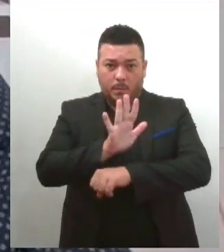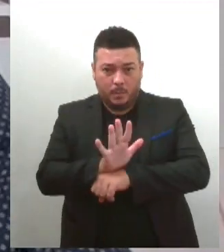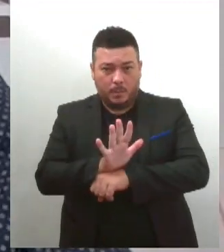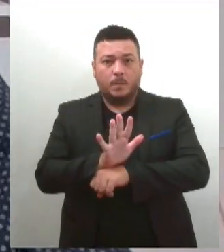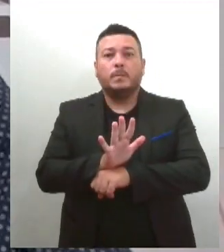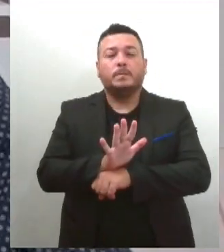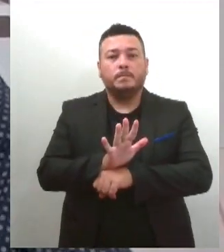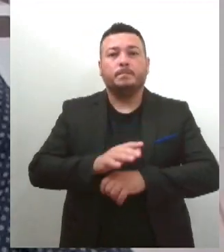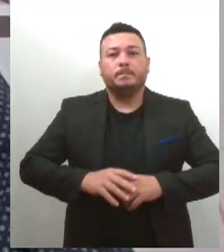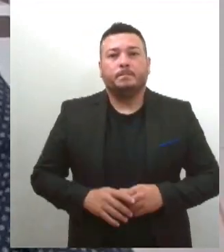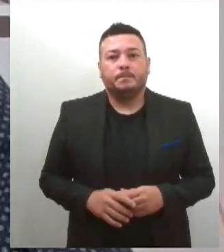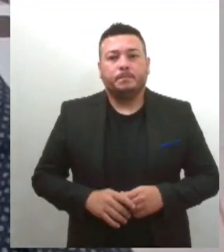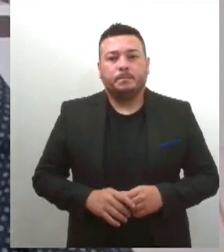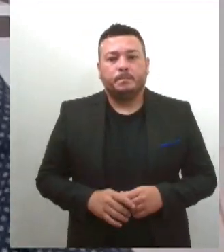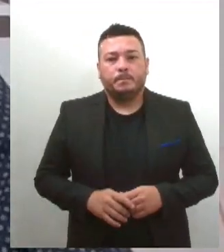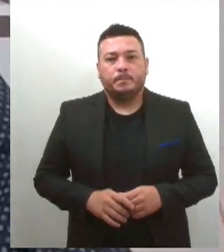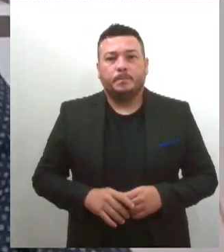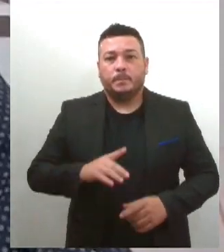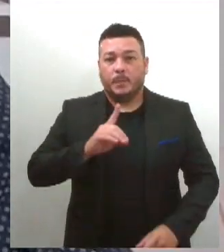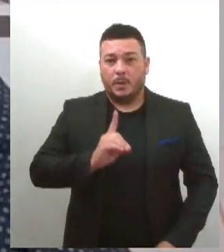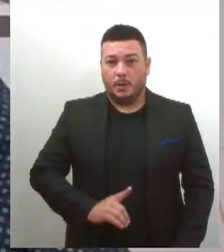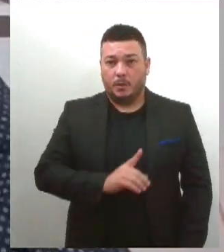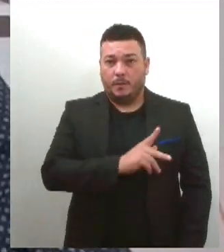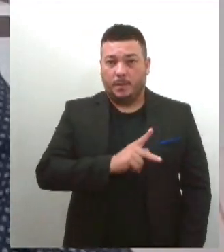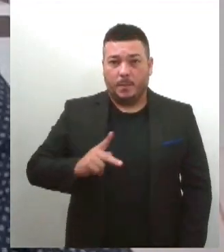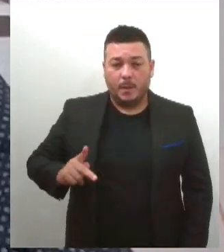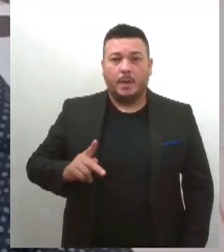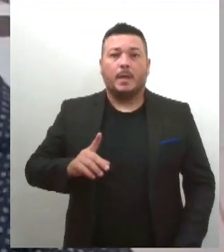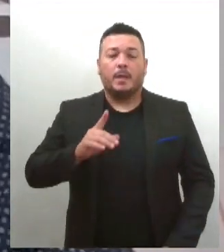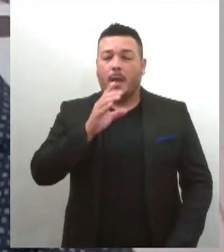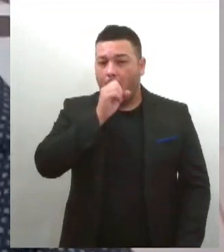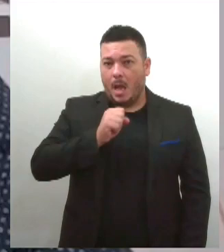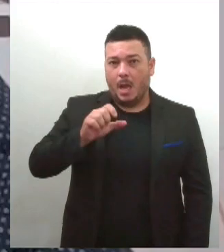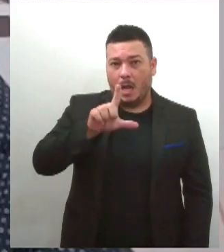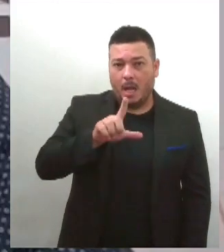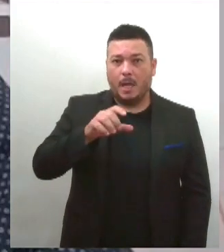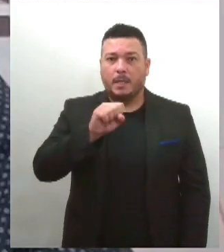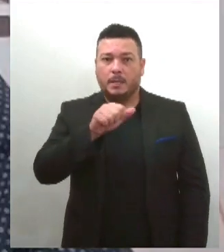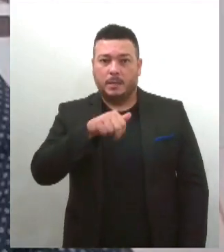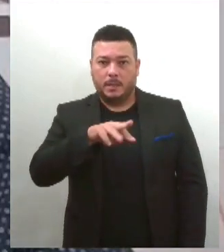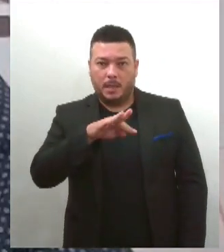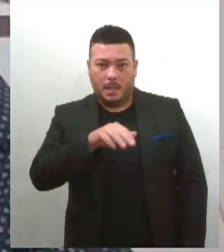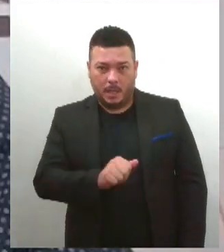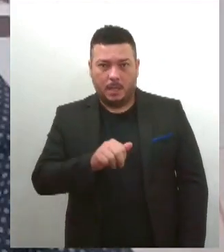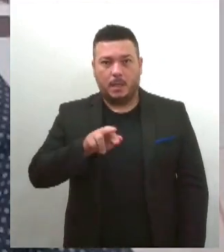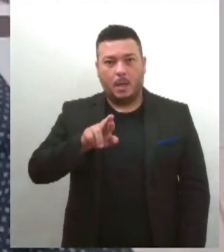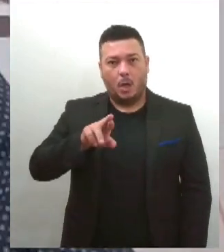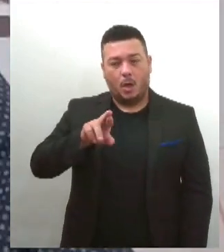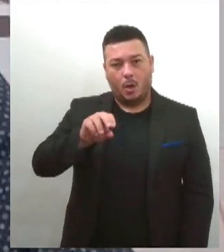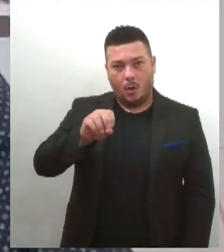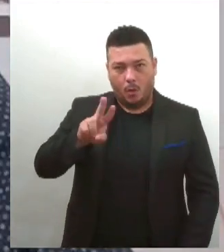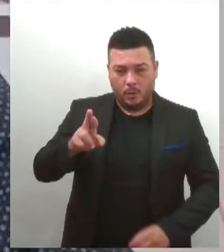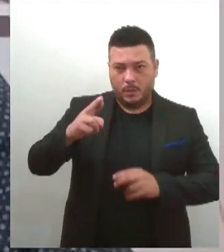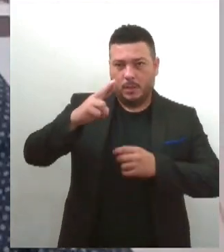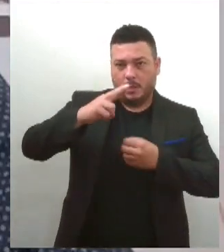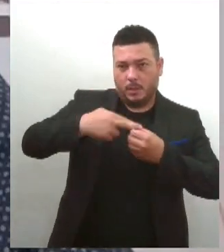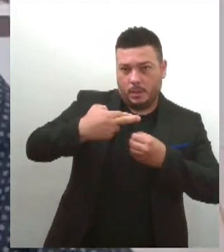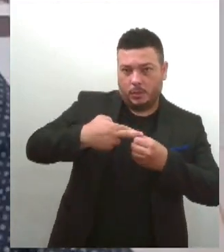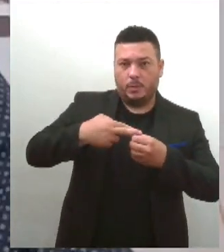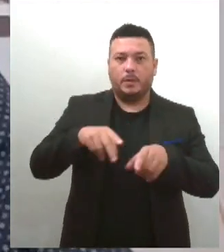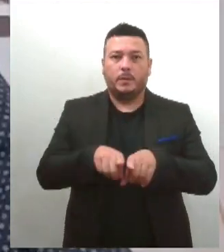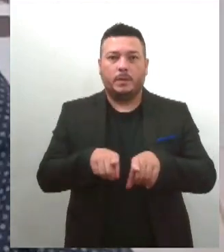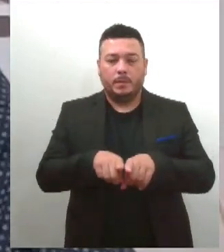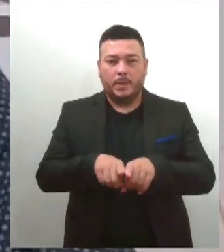Divina Pastora, Laranjeira, Santa Rosa de Lima, Riachuelo e Itapuranga da Ajuda. Ao total